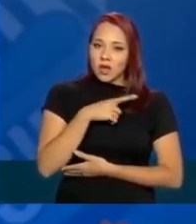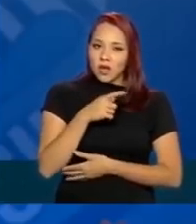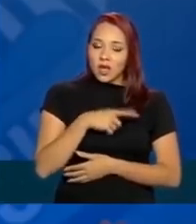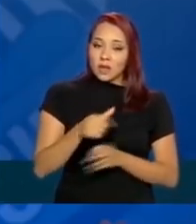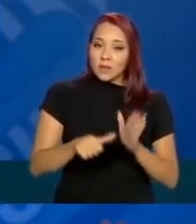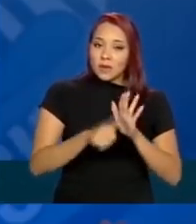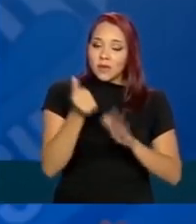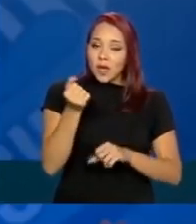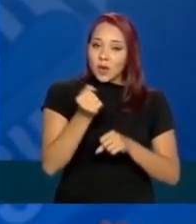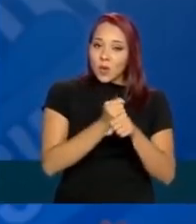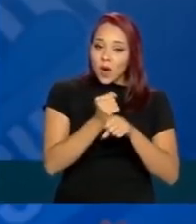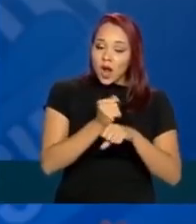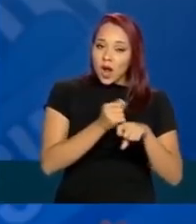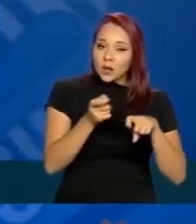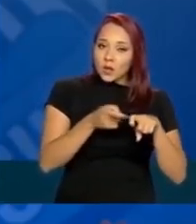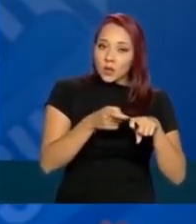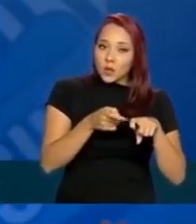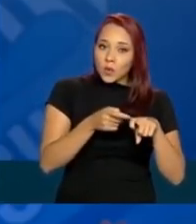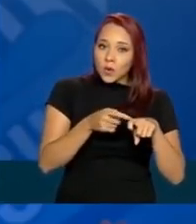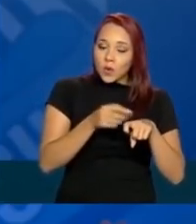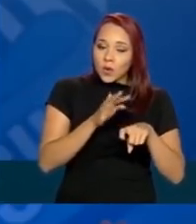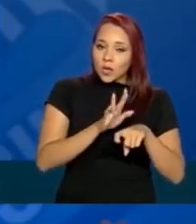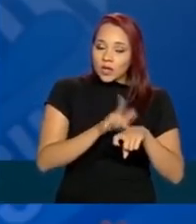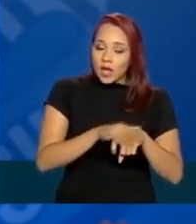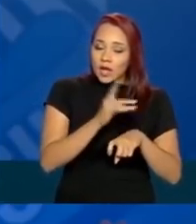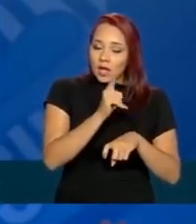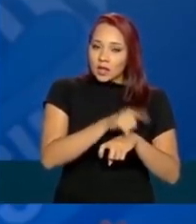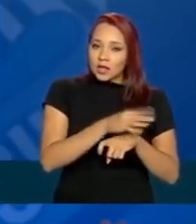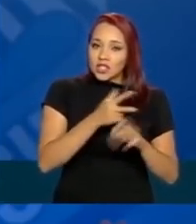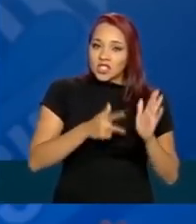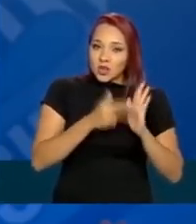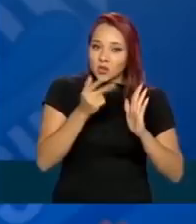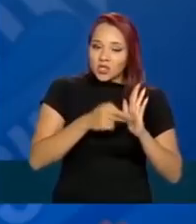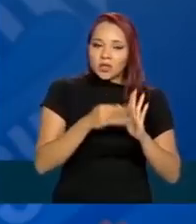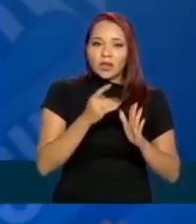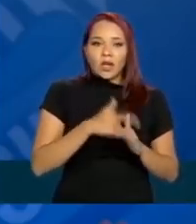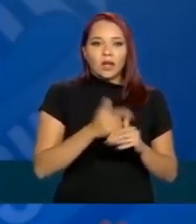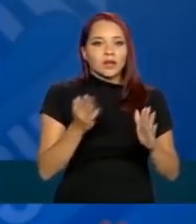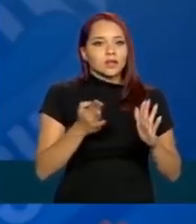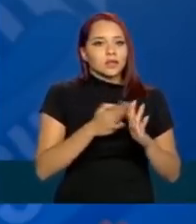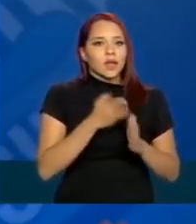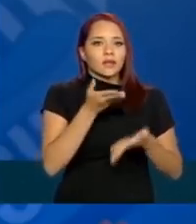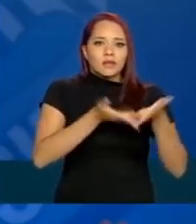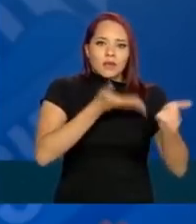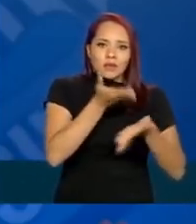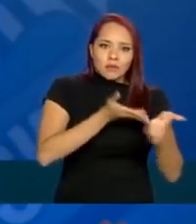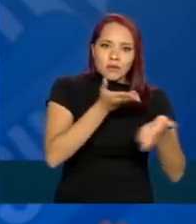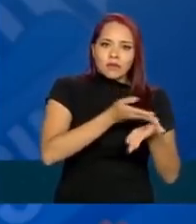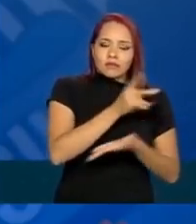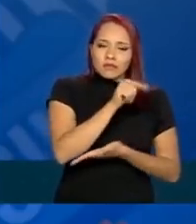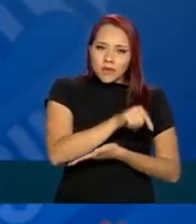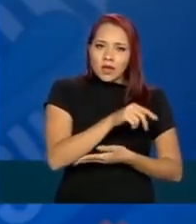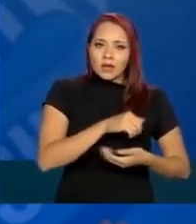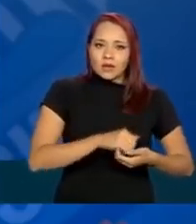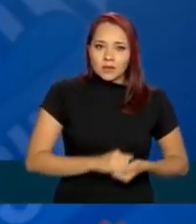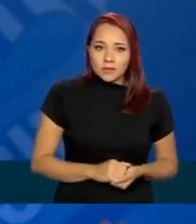primeiro ano de cirurgia geral de Santa Casa. Ele está lá na porta de frente tratando os pacientes,